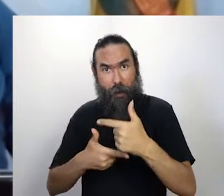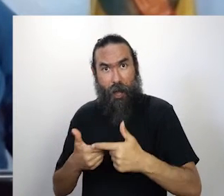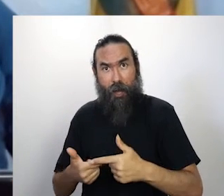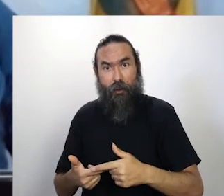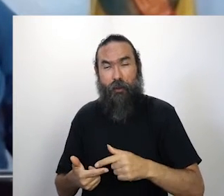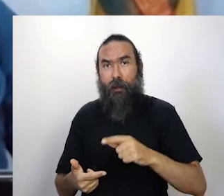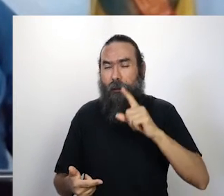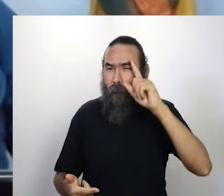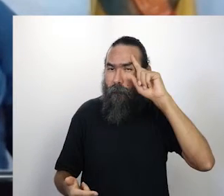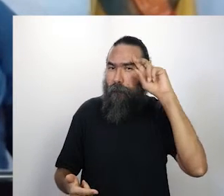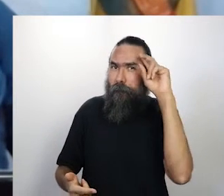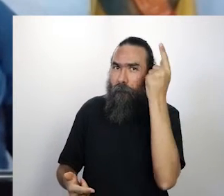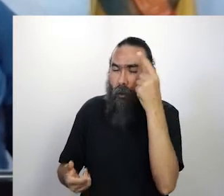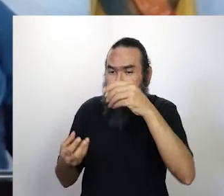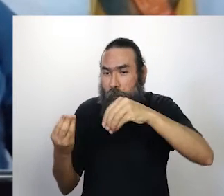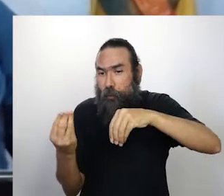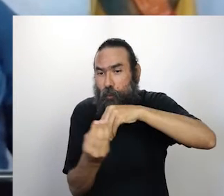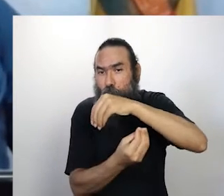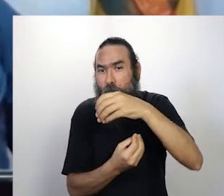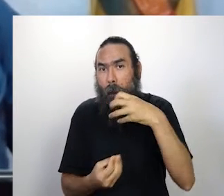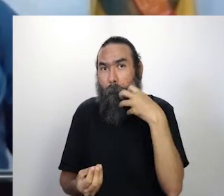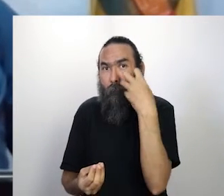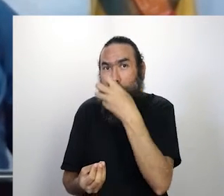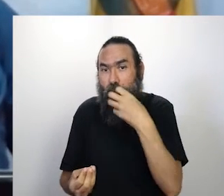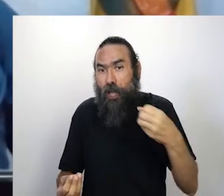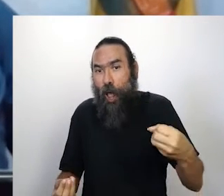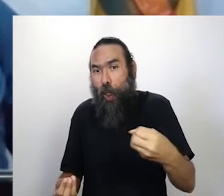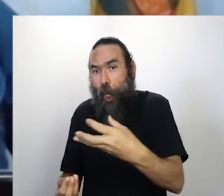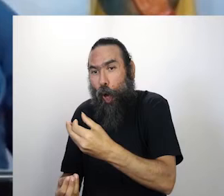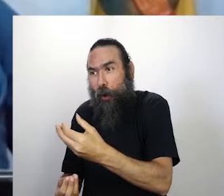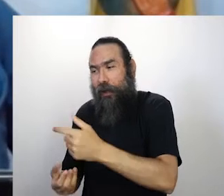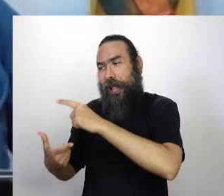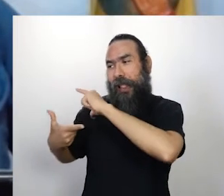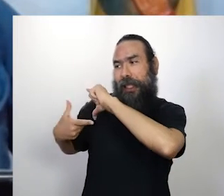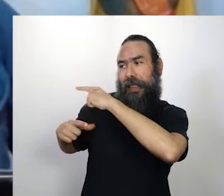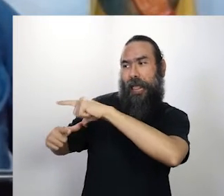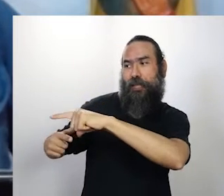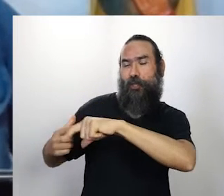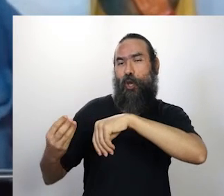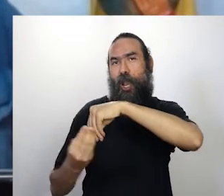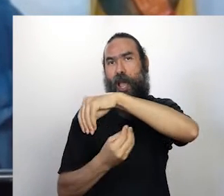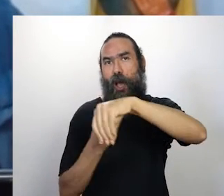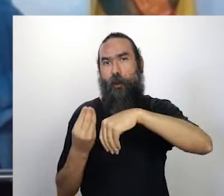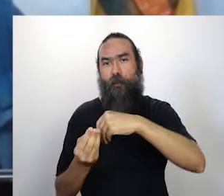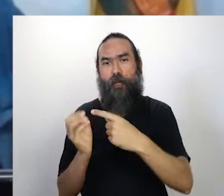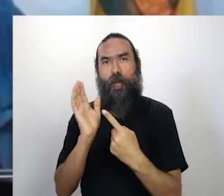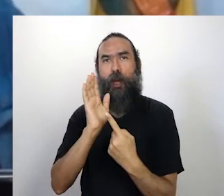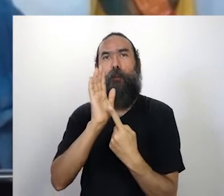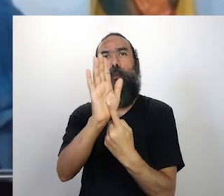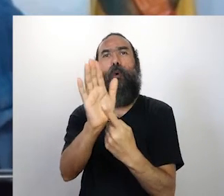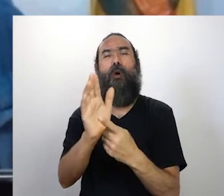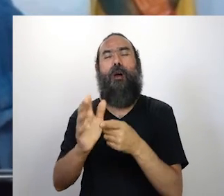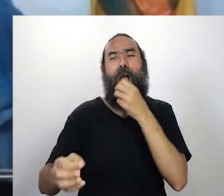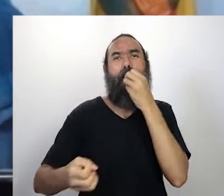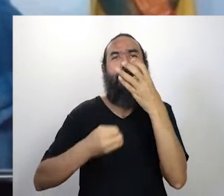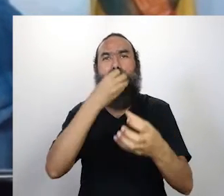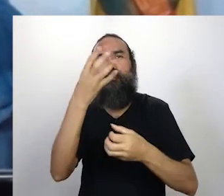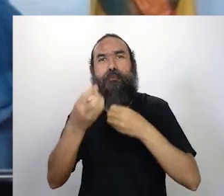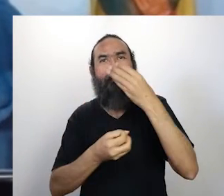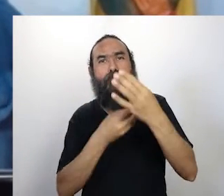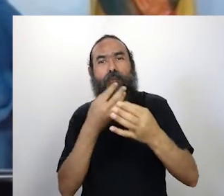expor seus pensamentos profundos de liberdade e seu grito de desabafo pelos episódios